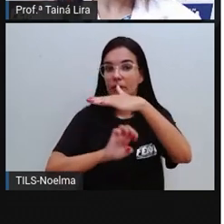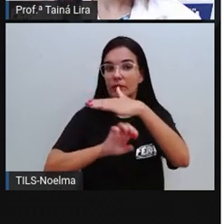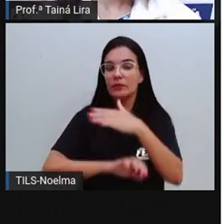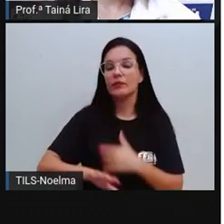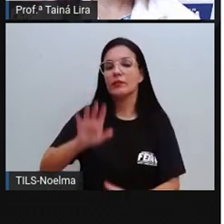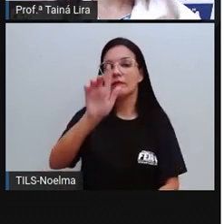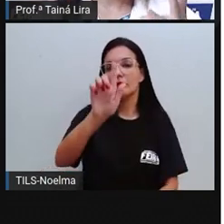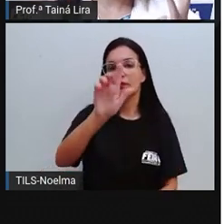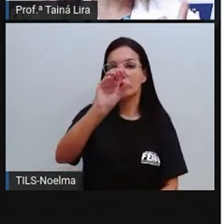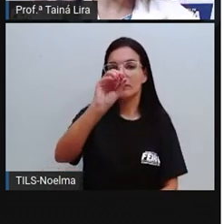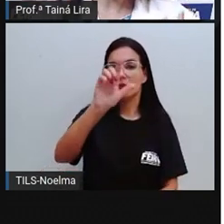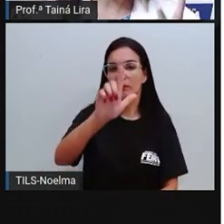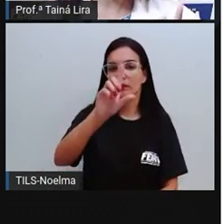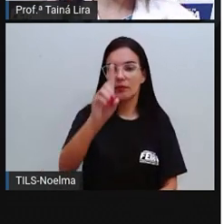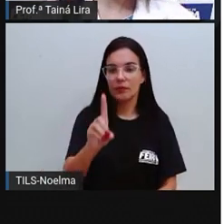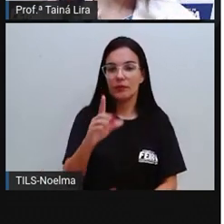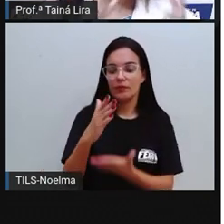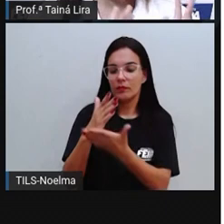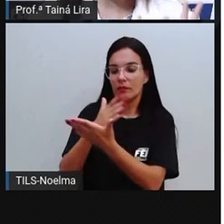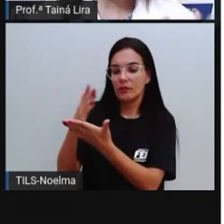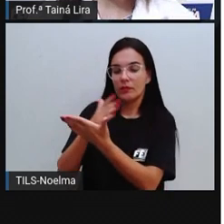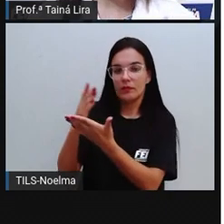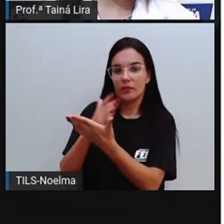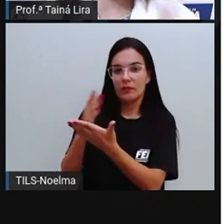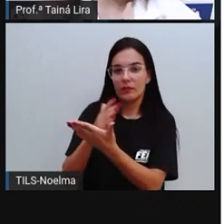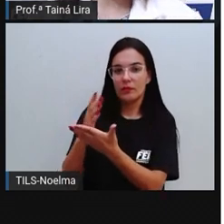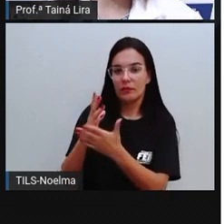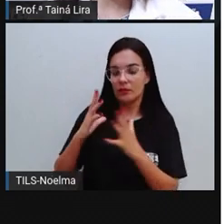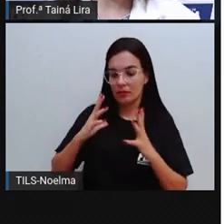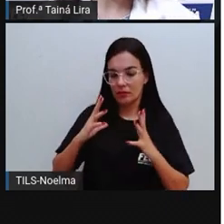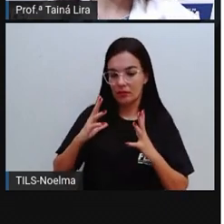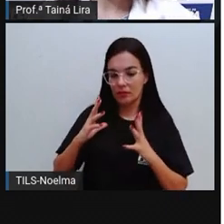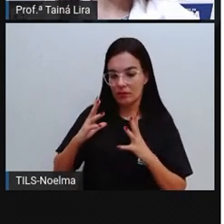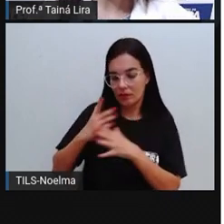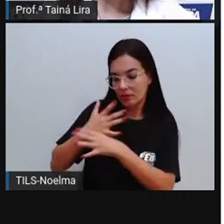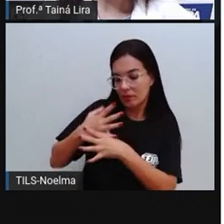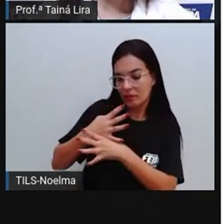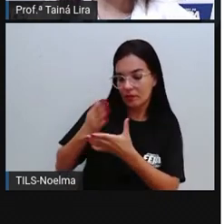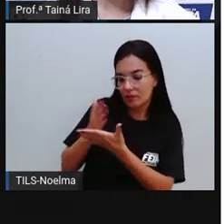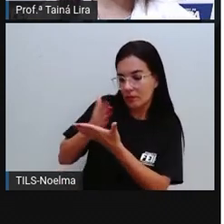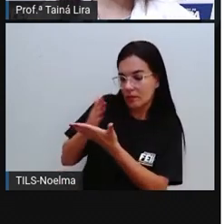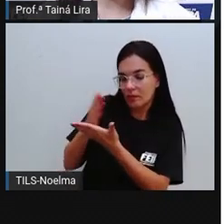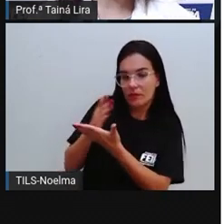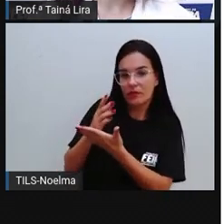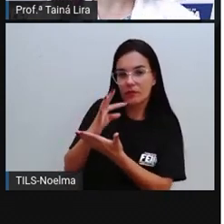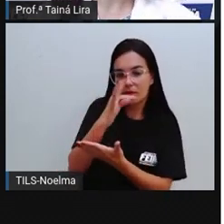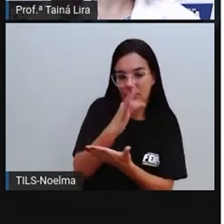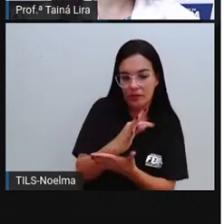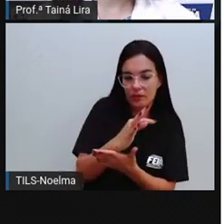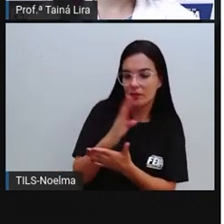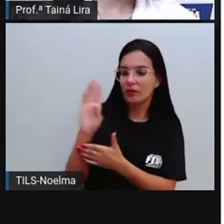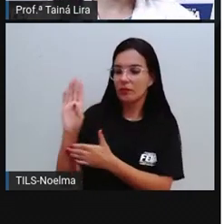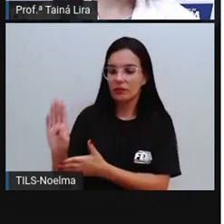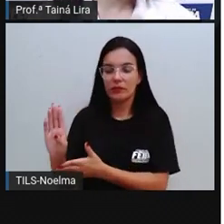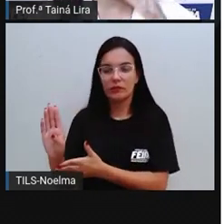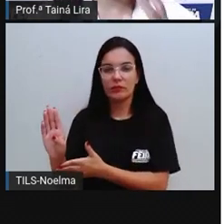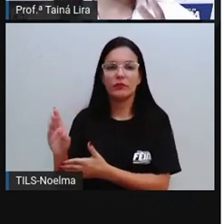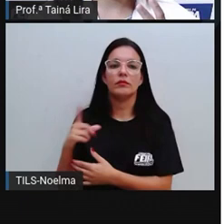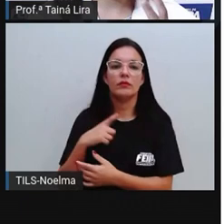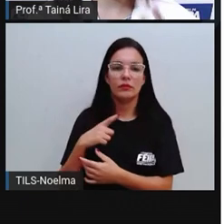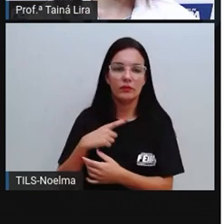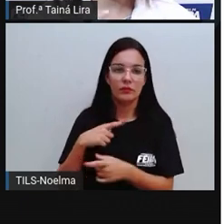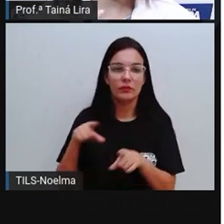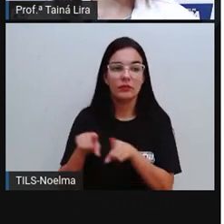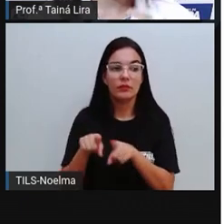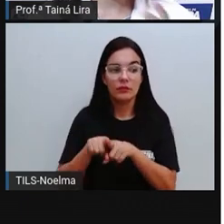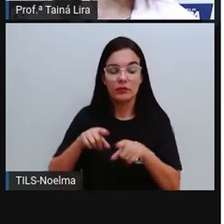tá? Ela fica na divisa entre essas duas cidades, Teofilândia e Barrocas, tá? Essa mina também ali